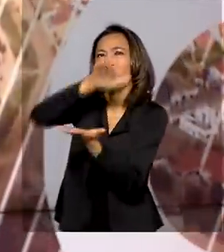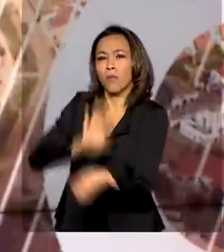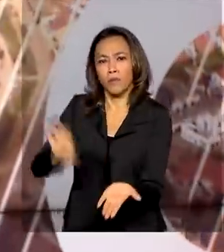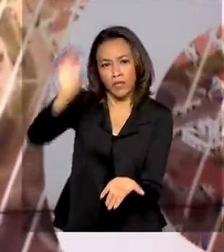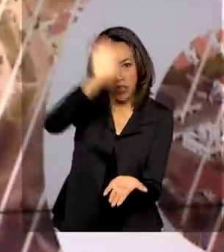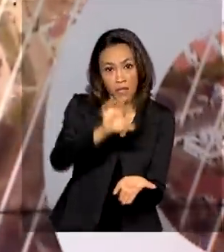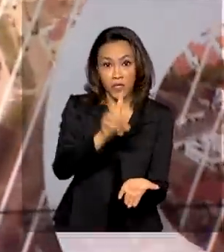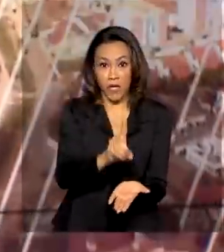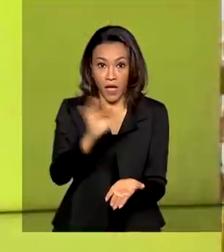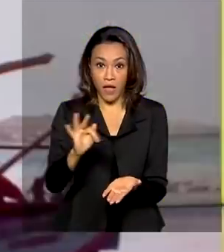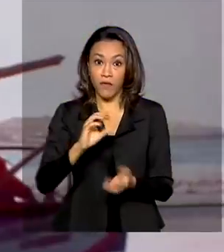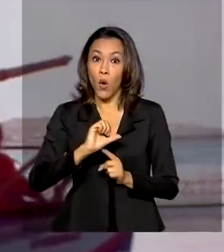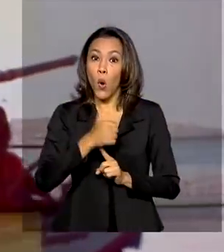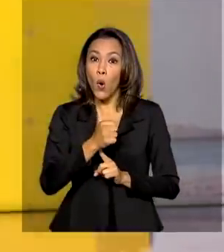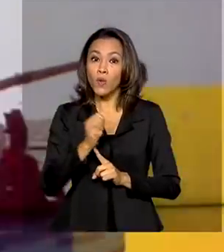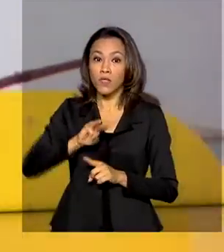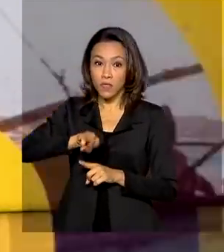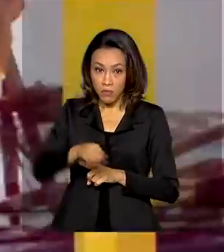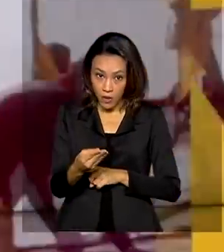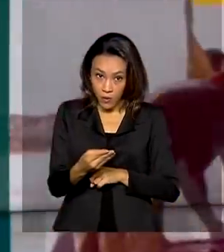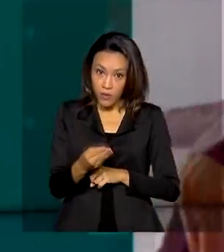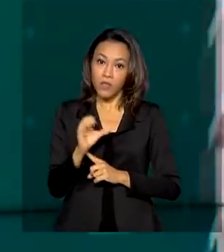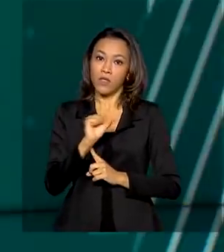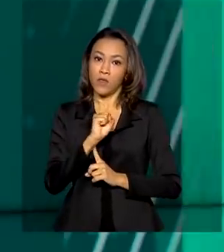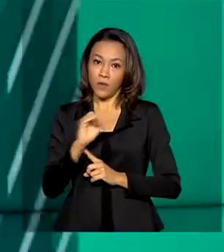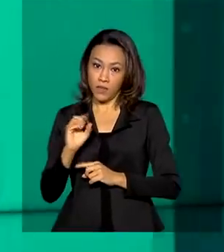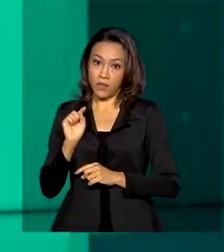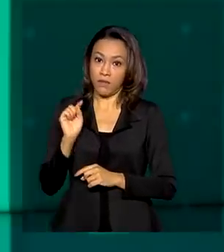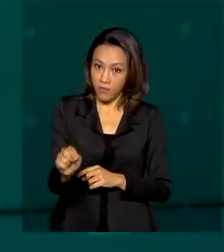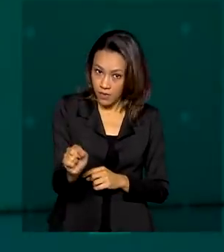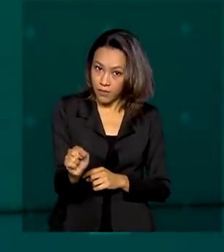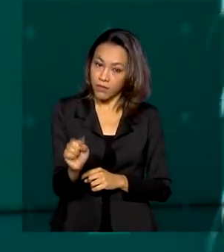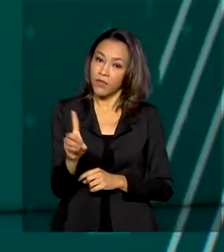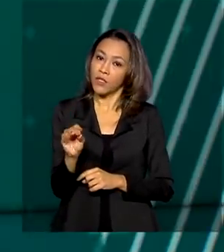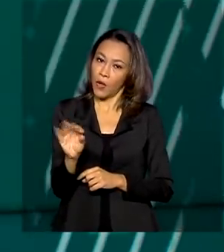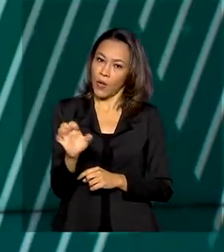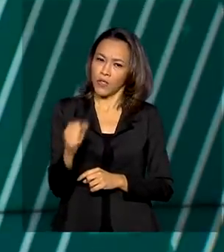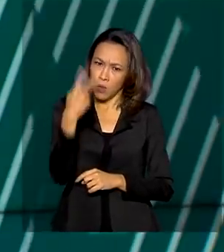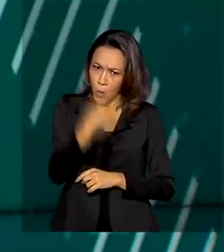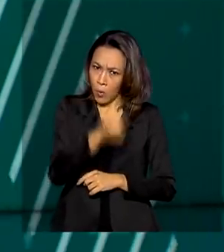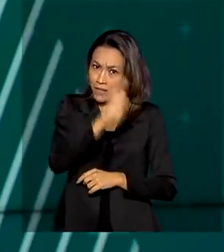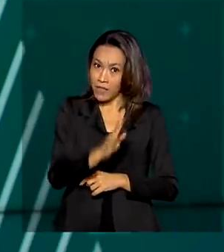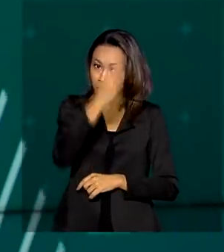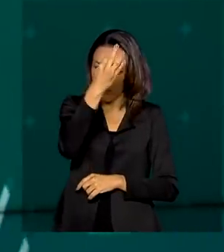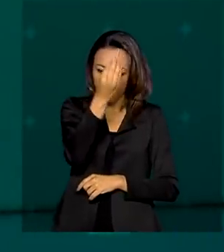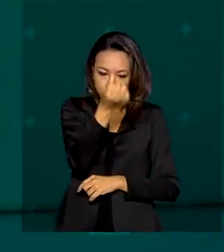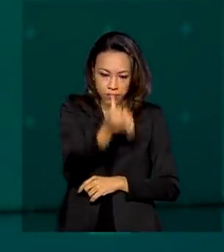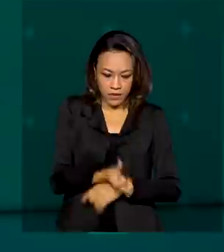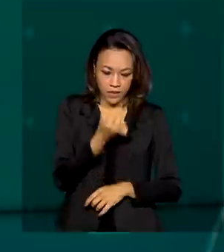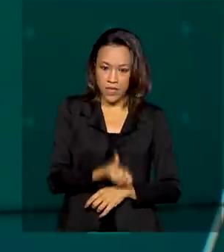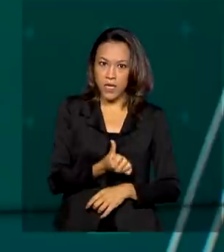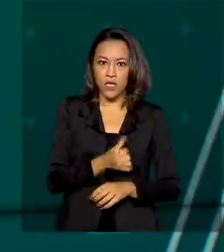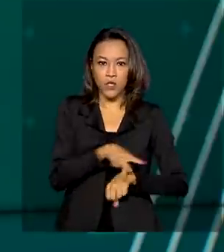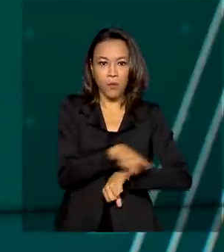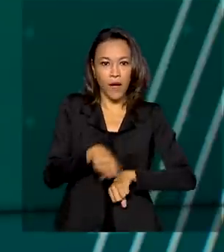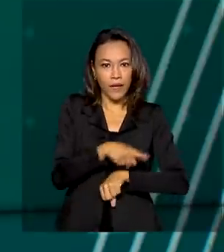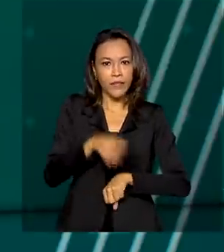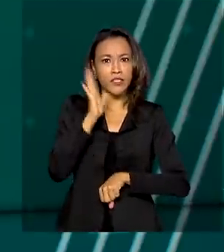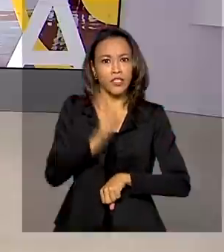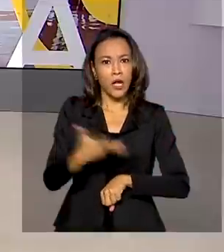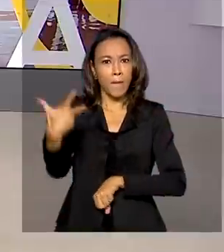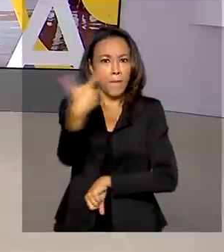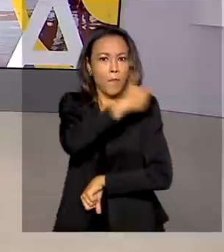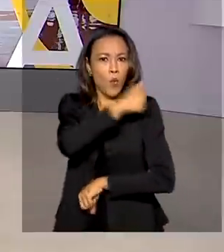11 milhões e 800 mil doses. O Brasil é o sexto país que mais aplicou doses contra a doença no mundo.